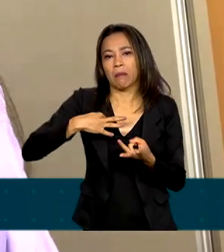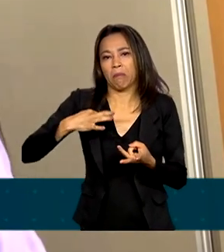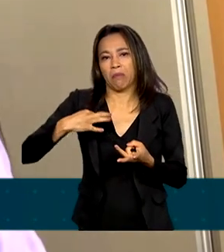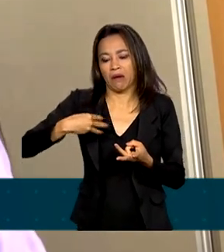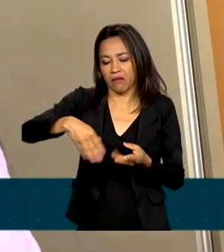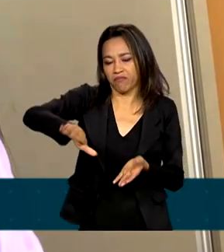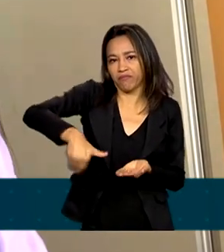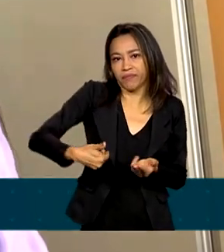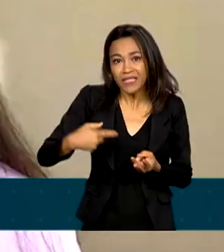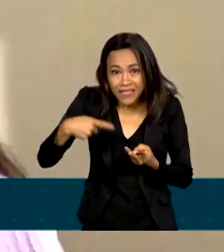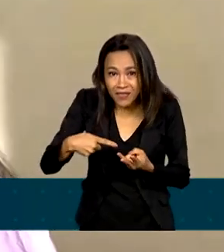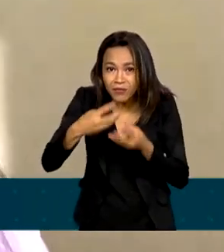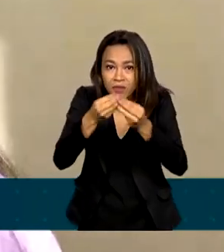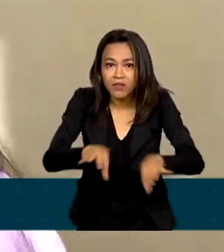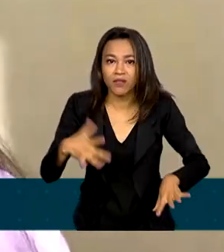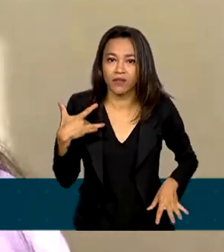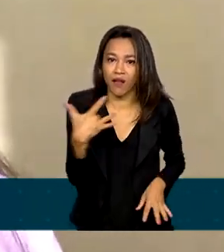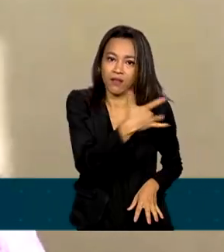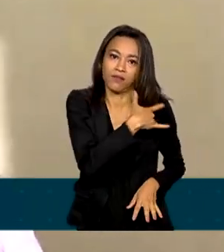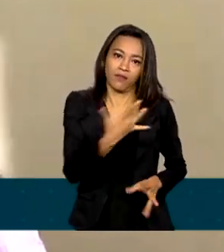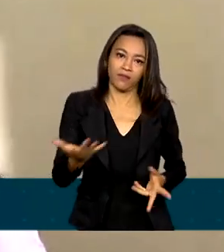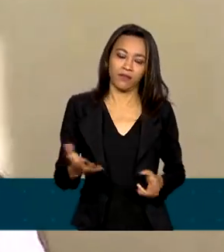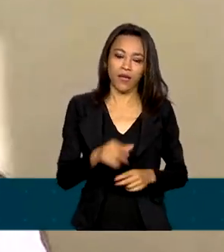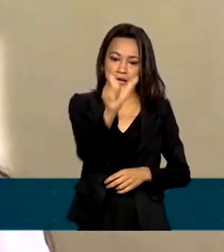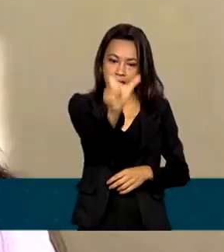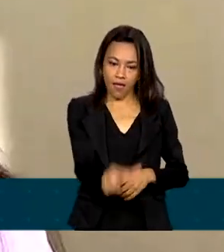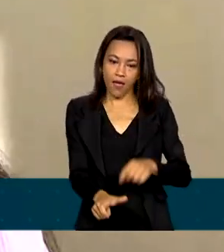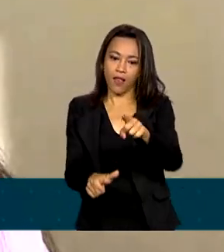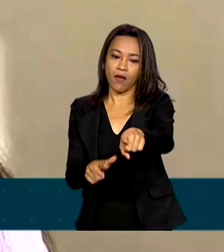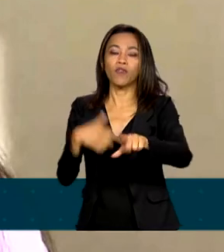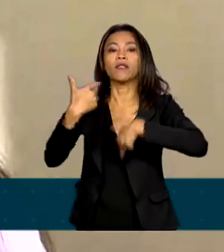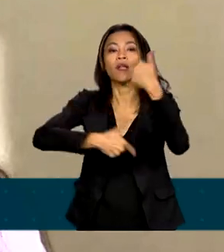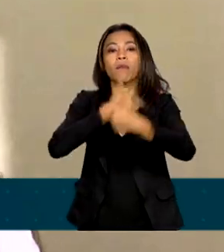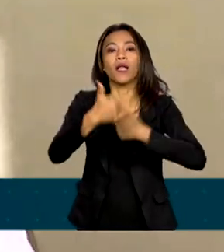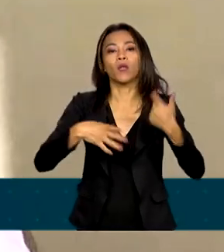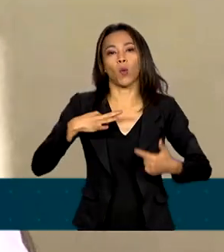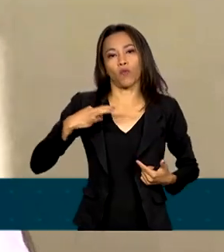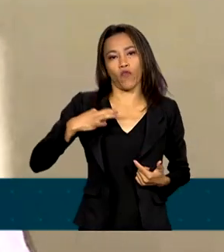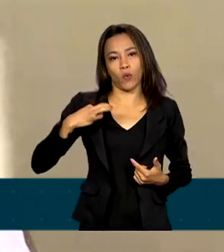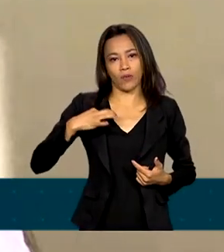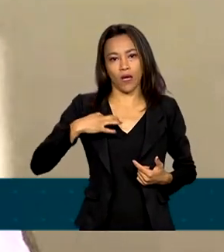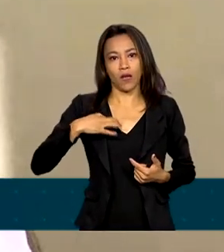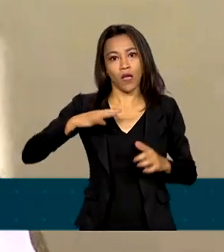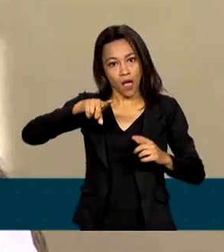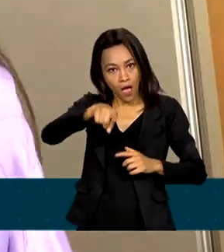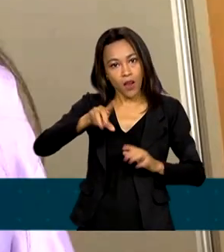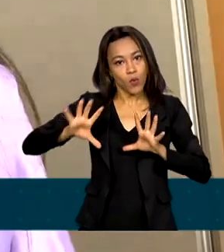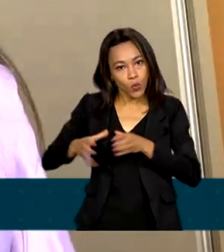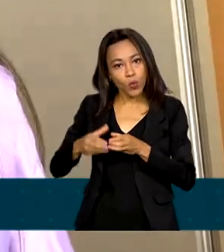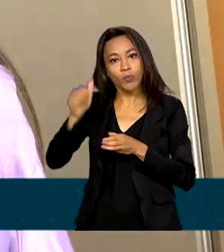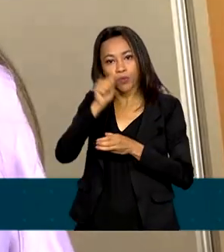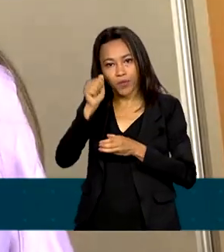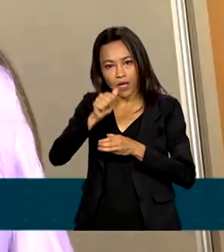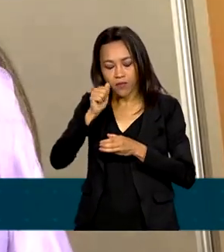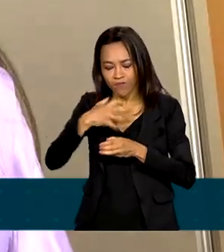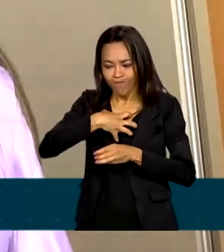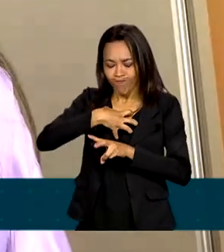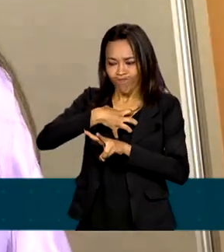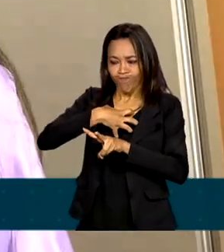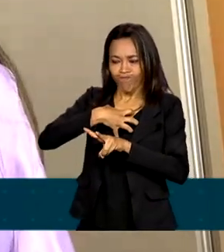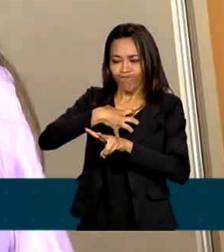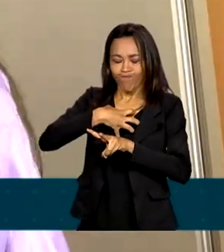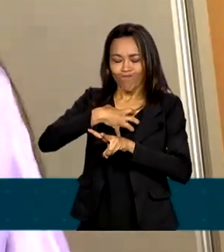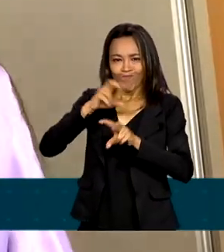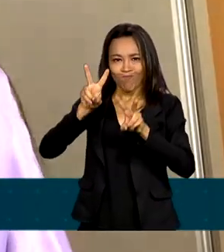a própria saúde. Mirella conta que foi trabalhando como voluntária, que ela e um grupo de amigas se comoveram com o